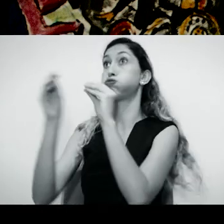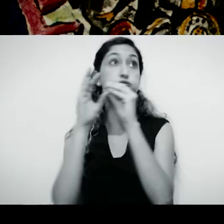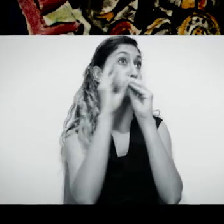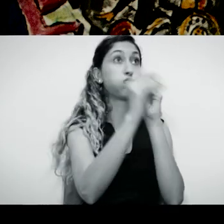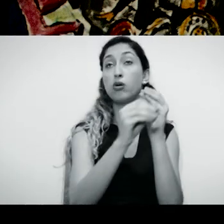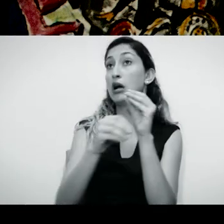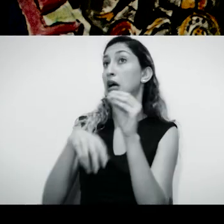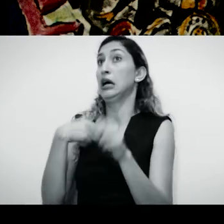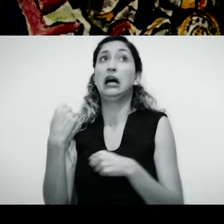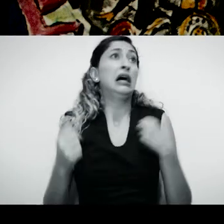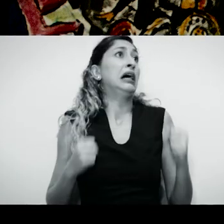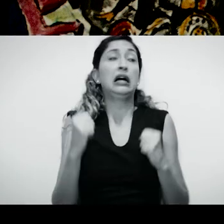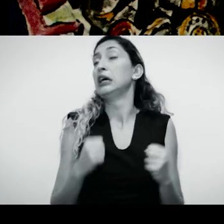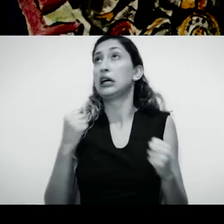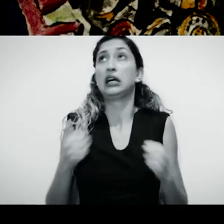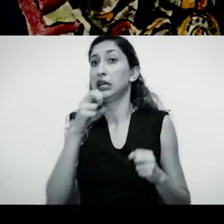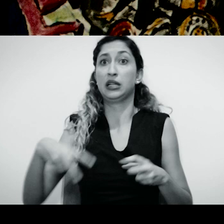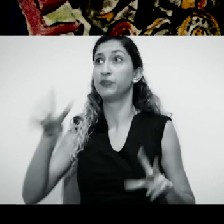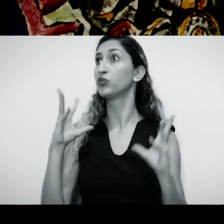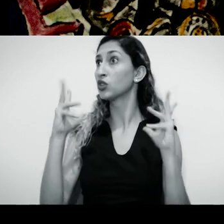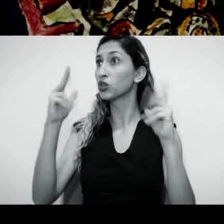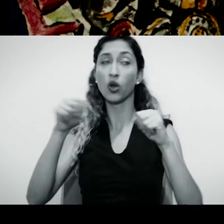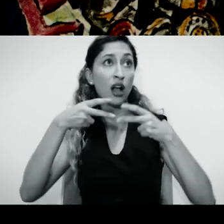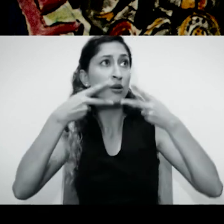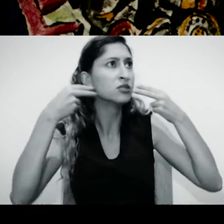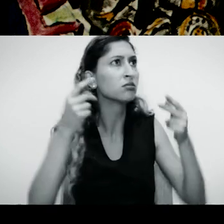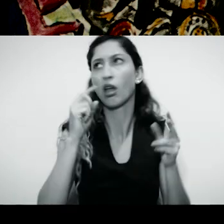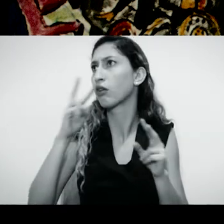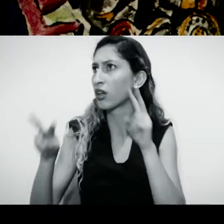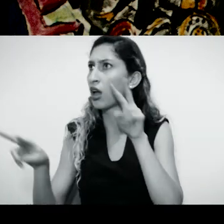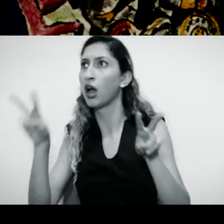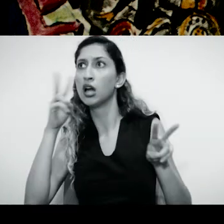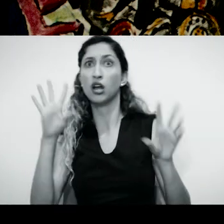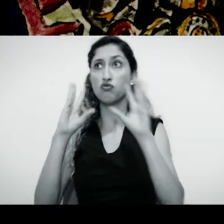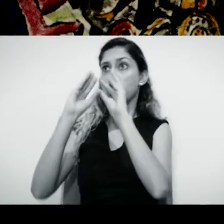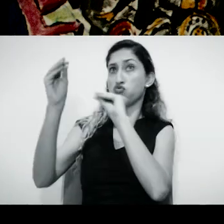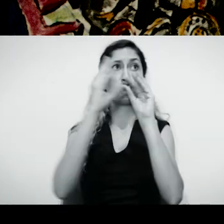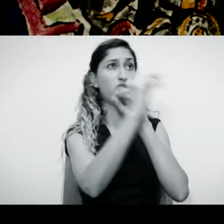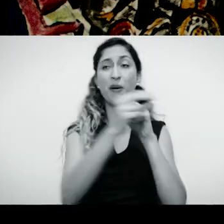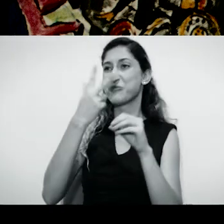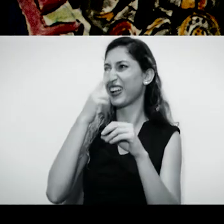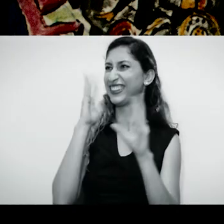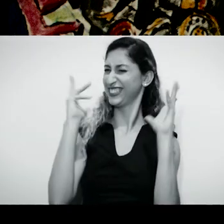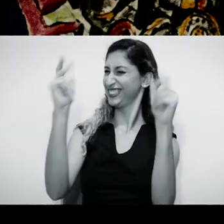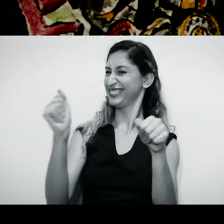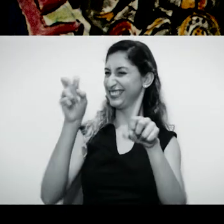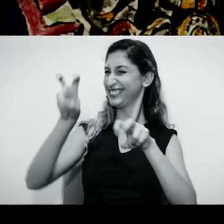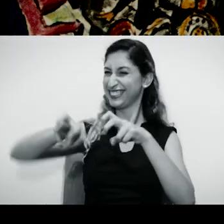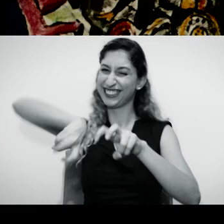babadinhos, perna fina, perna torta, parece o que o povo inteiro fugindo da casa trem dá cambalhotas também.